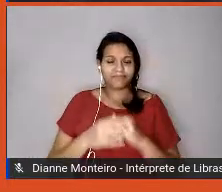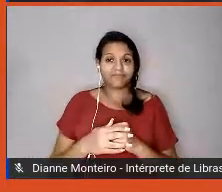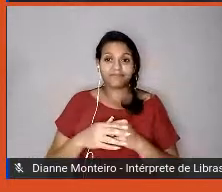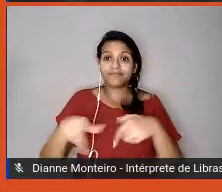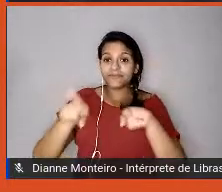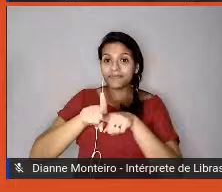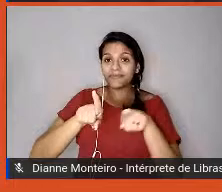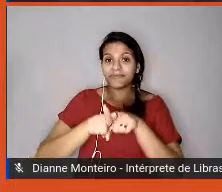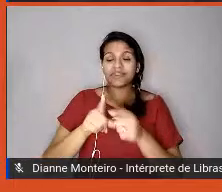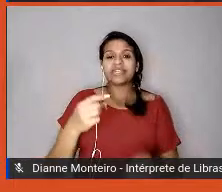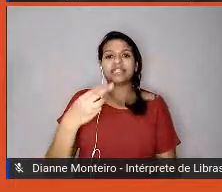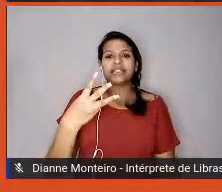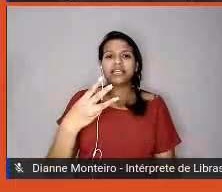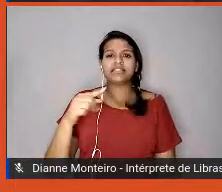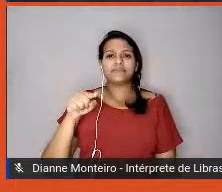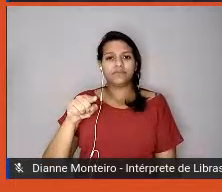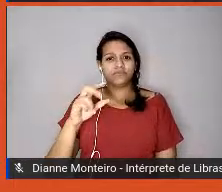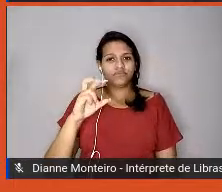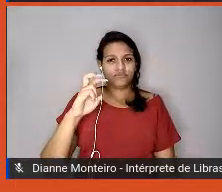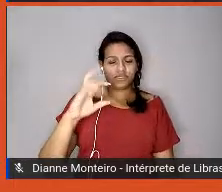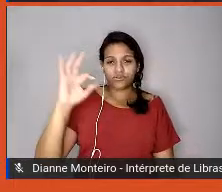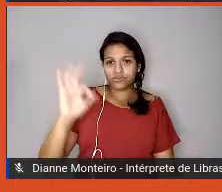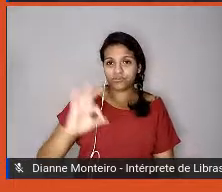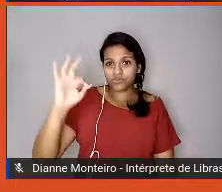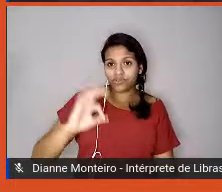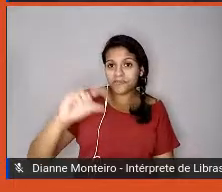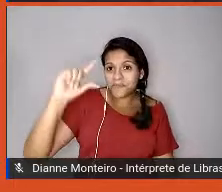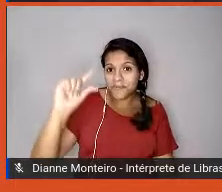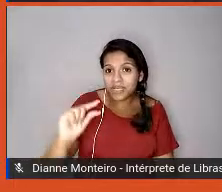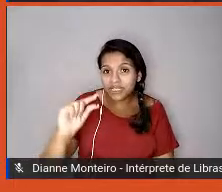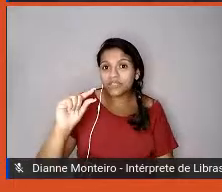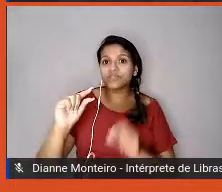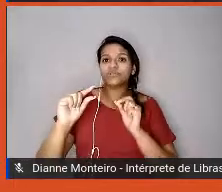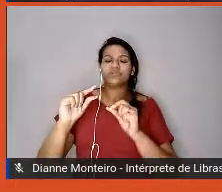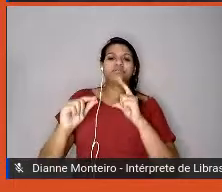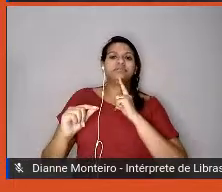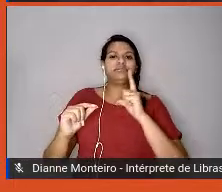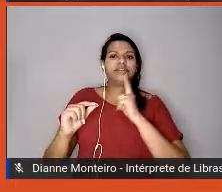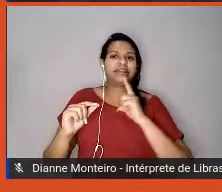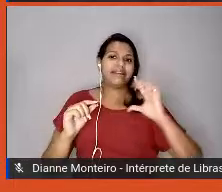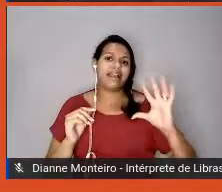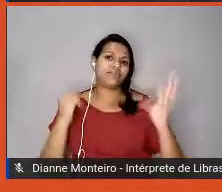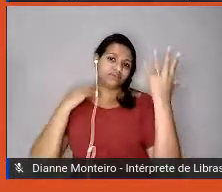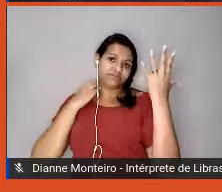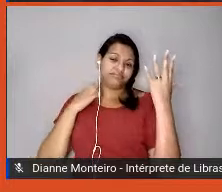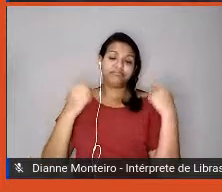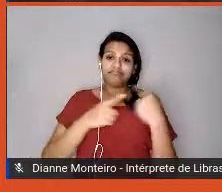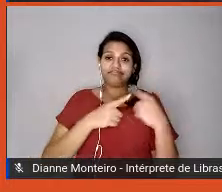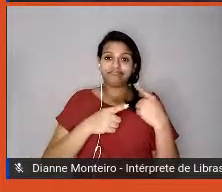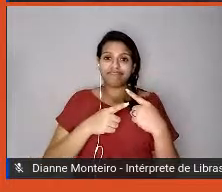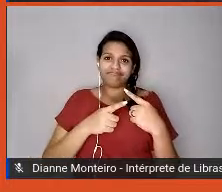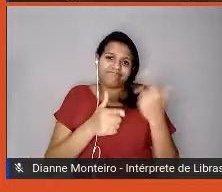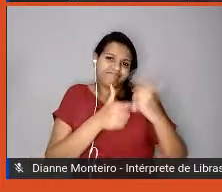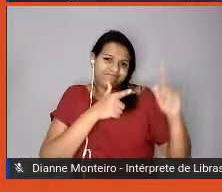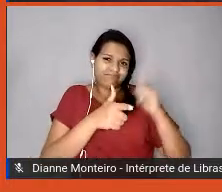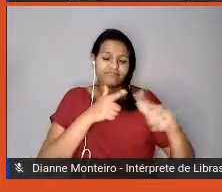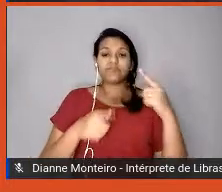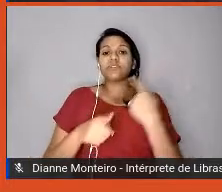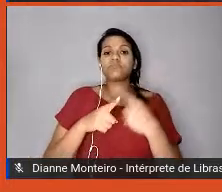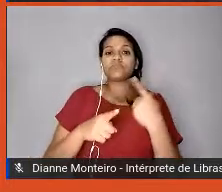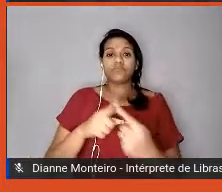equipe, quando essa equipe tem um baixo índice de bem-estar. Sendo assim, pessoal,